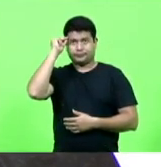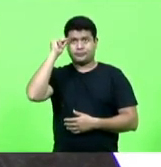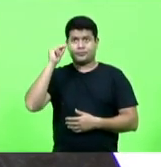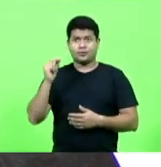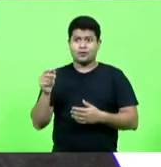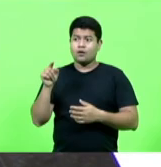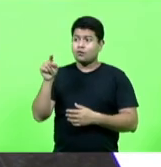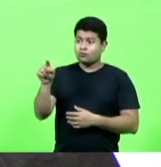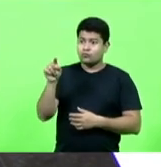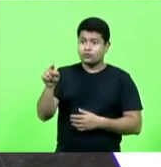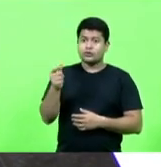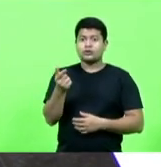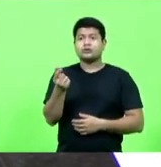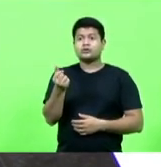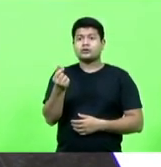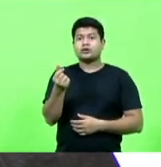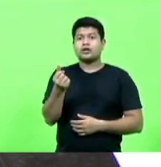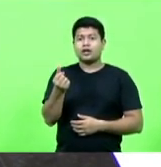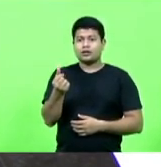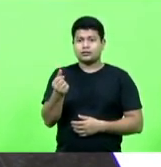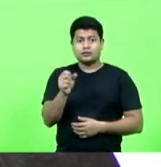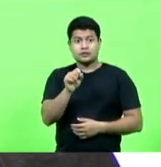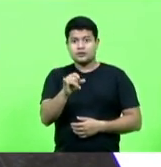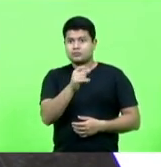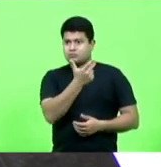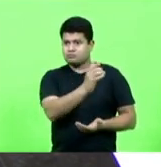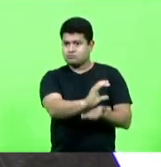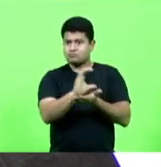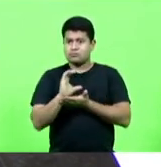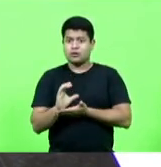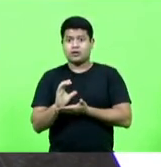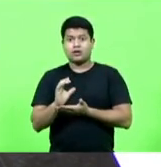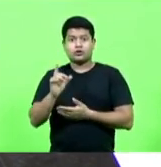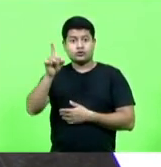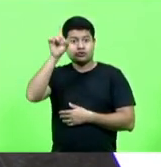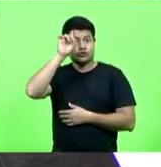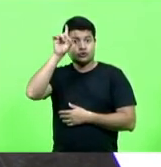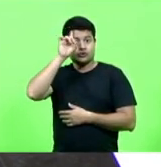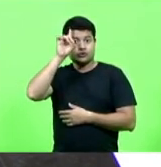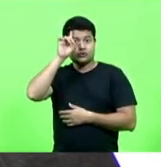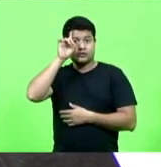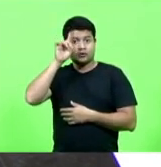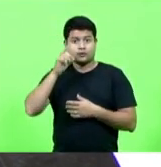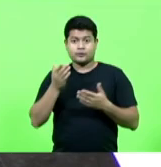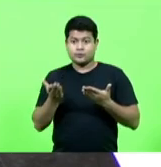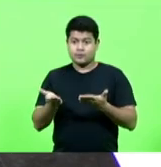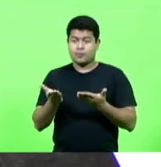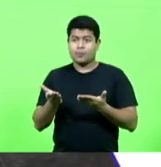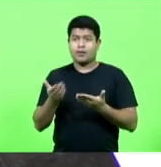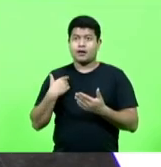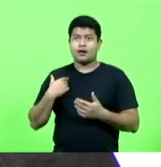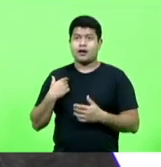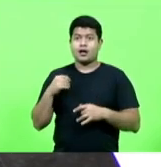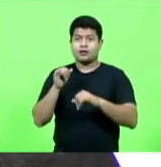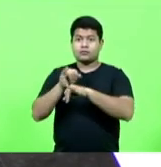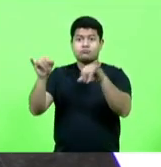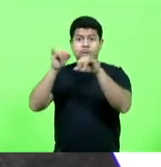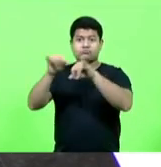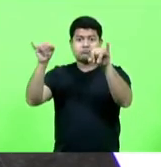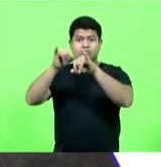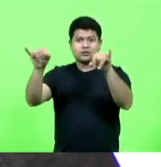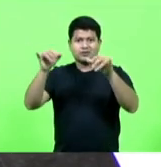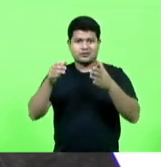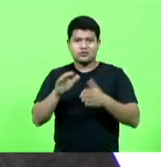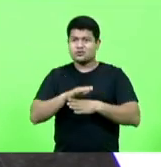você faria com esse dinheirinho, que é gasto diariamente, na verdade, no seu município, com propaganda? R